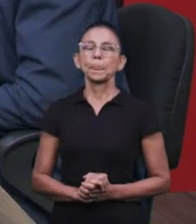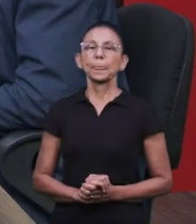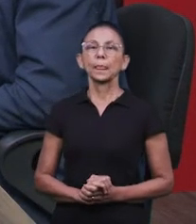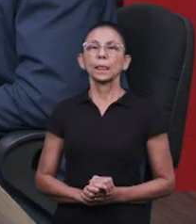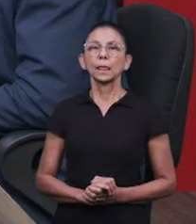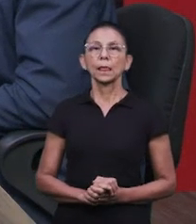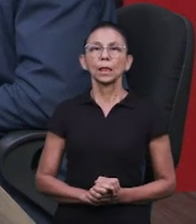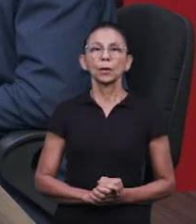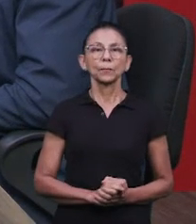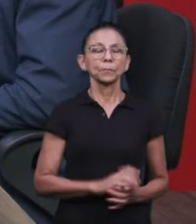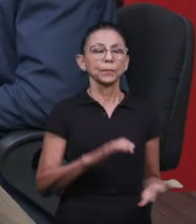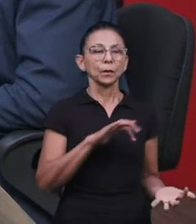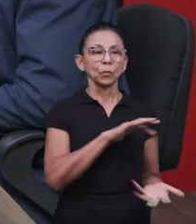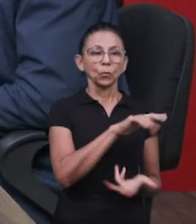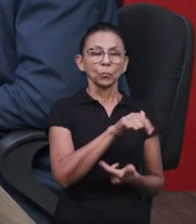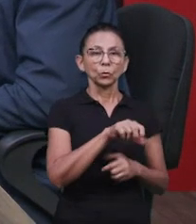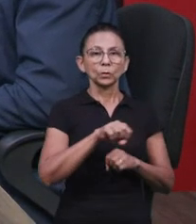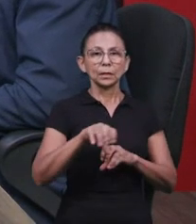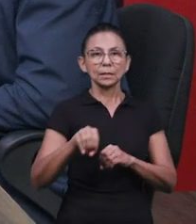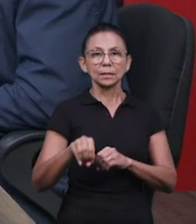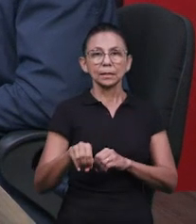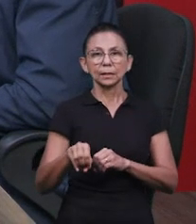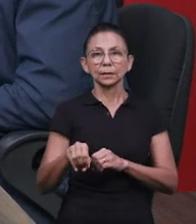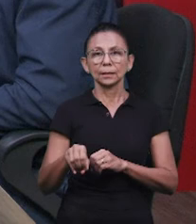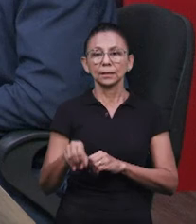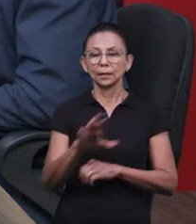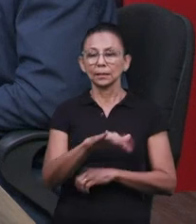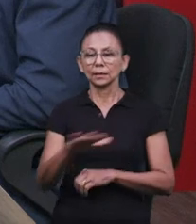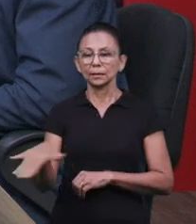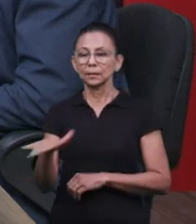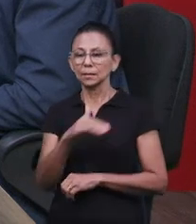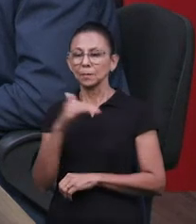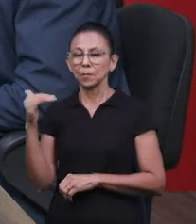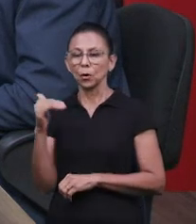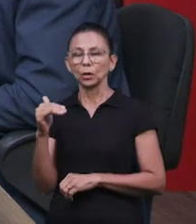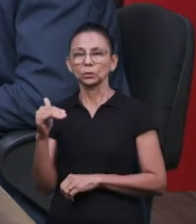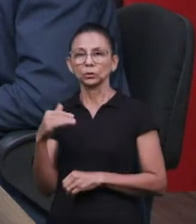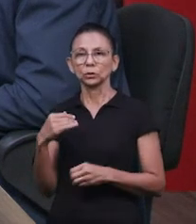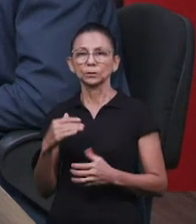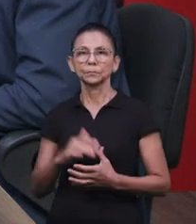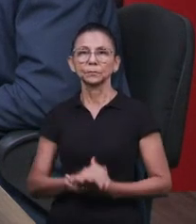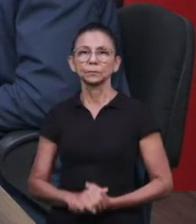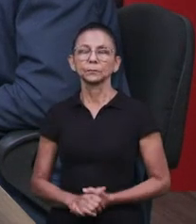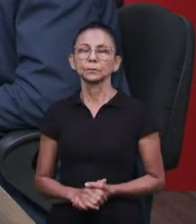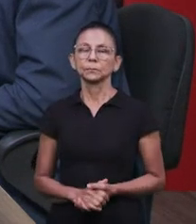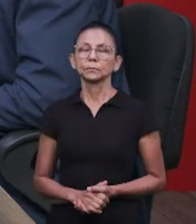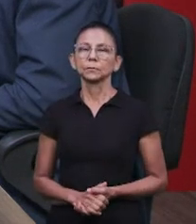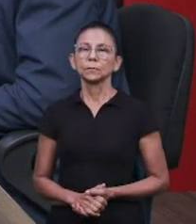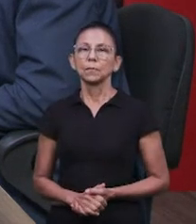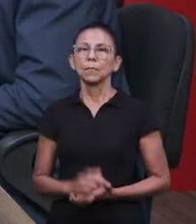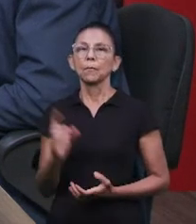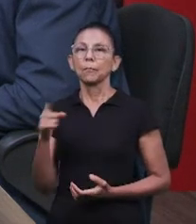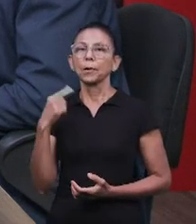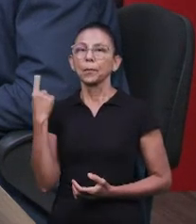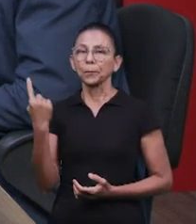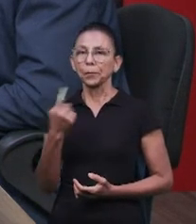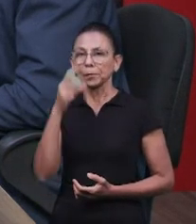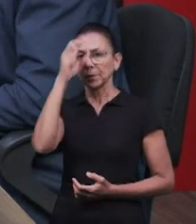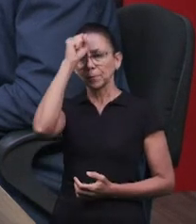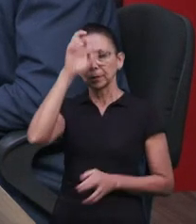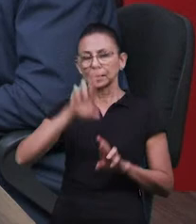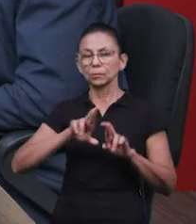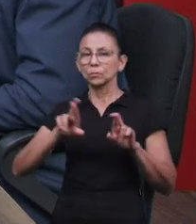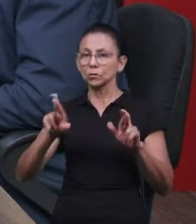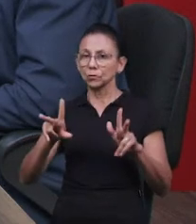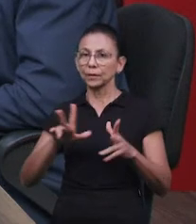coisa, né? O mundo ensina as crianças a vestirem de morte. Mas nós aprendemos a nos vestir de